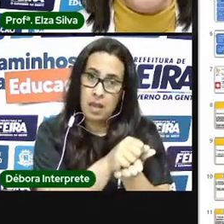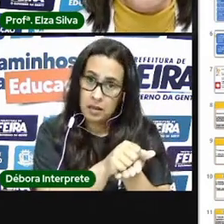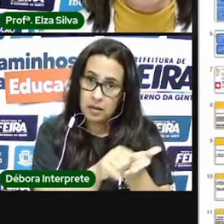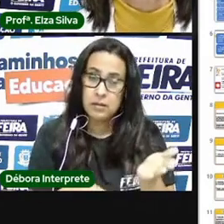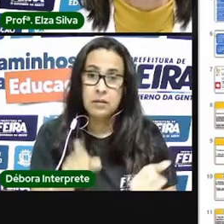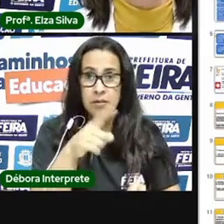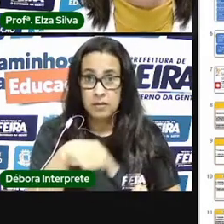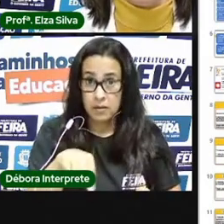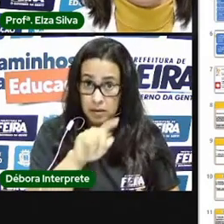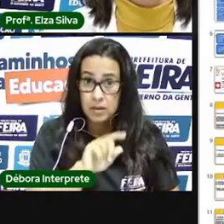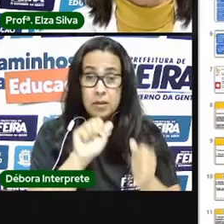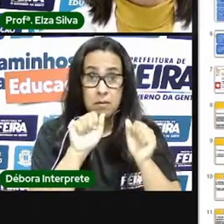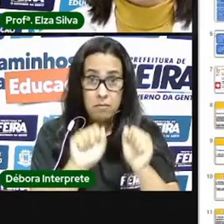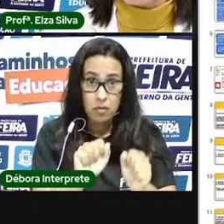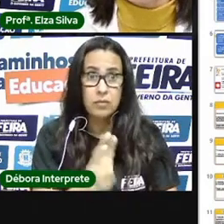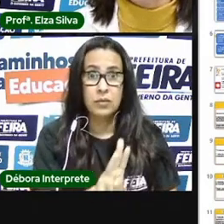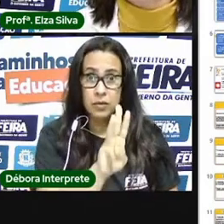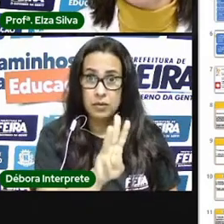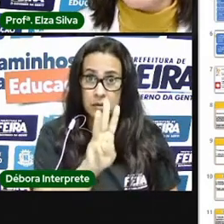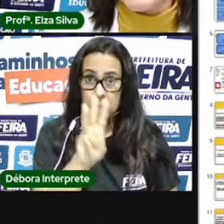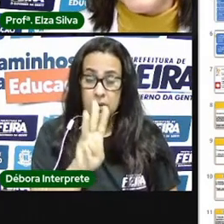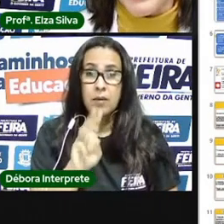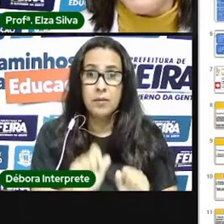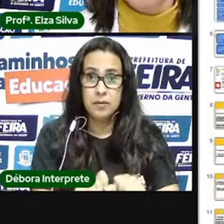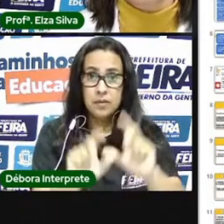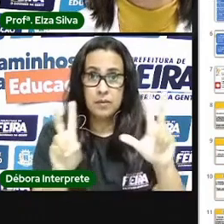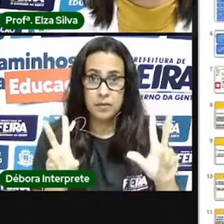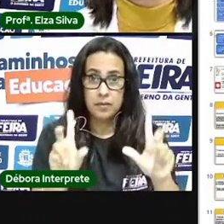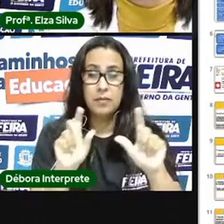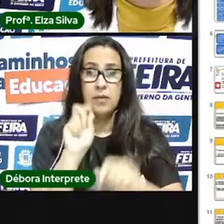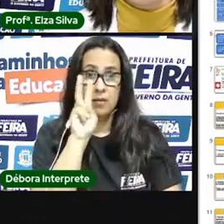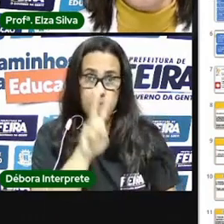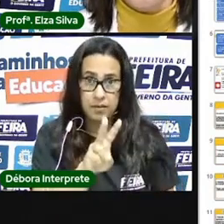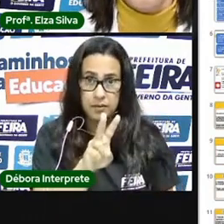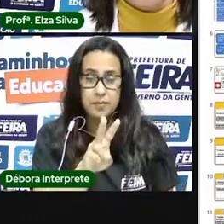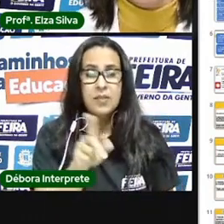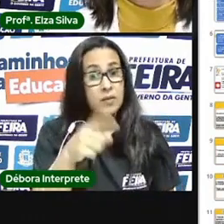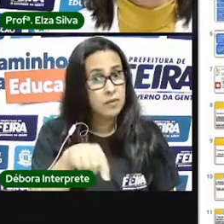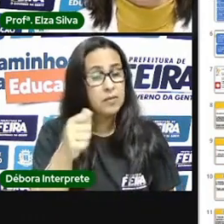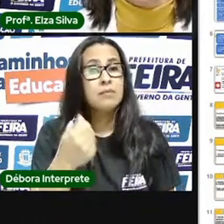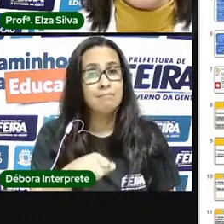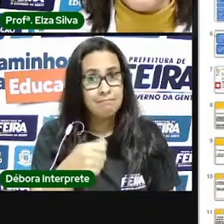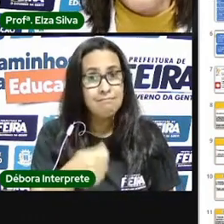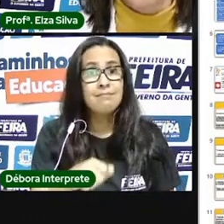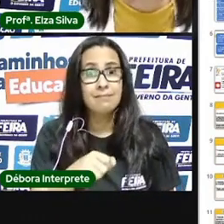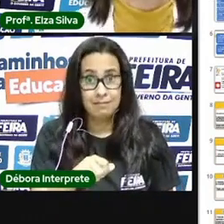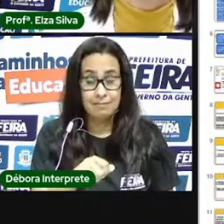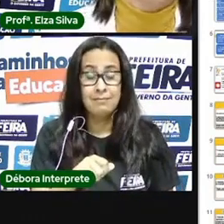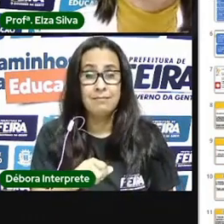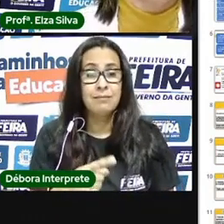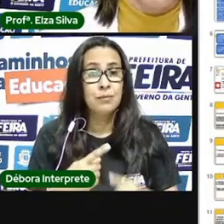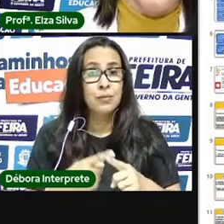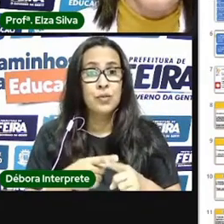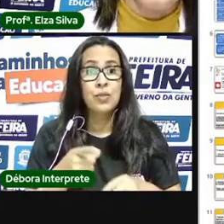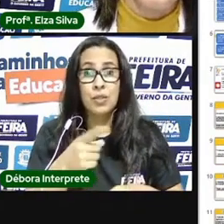videoclipe. Até mesmo porque vocês vão precisar desse videoclipe para nós dialogarmos durante